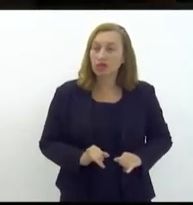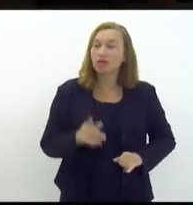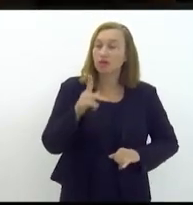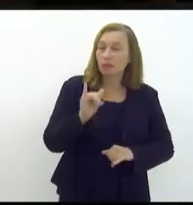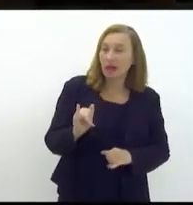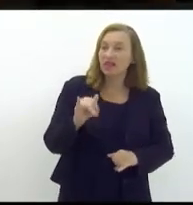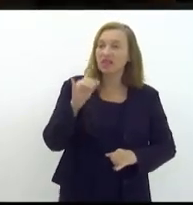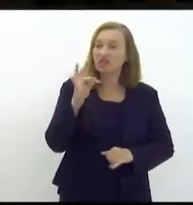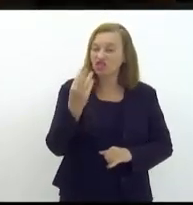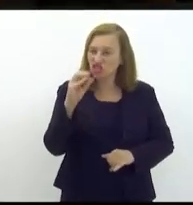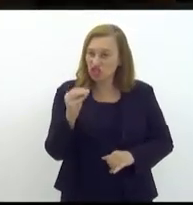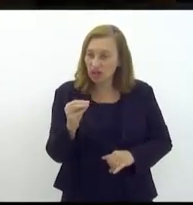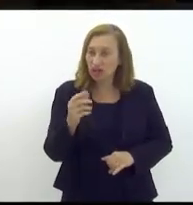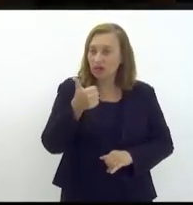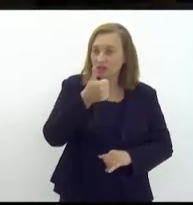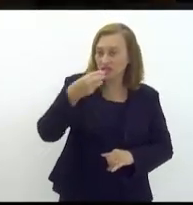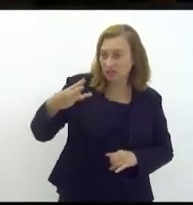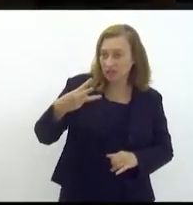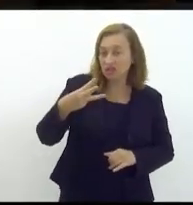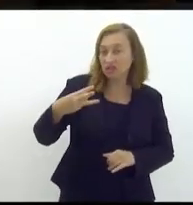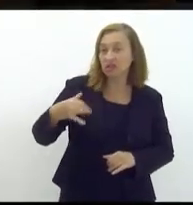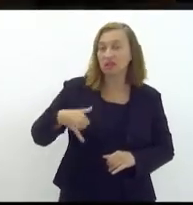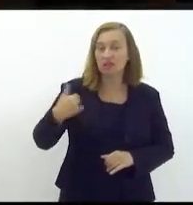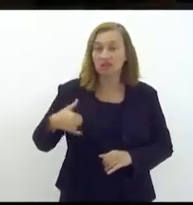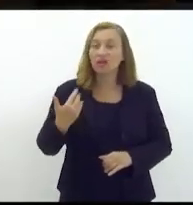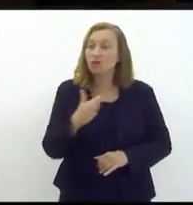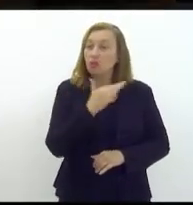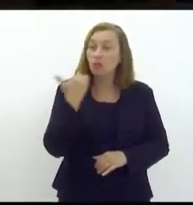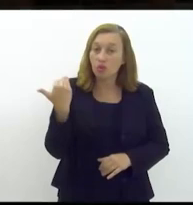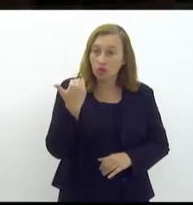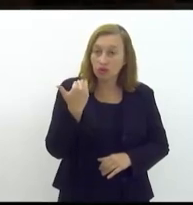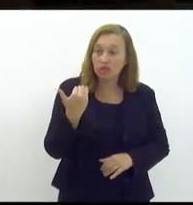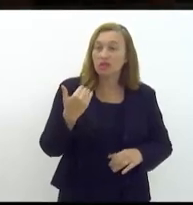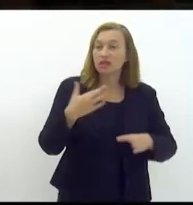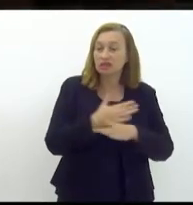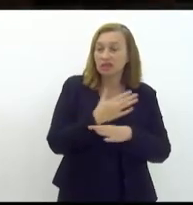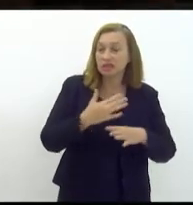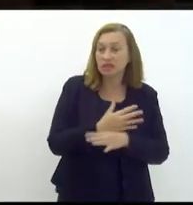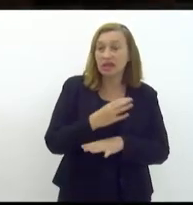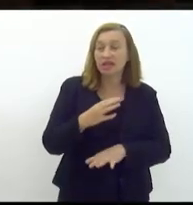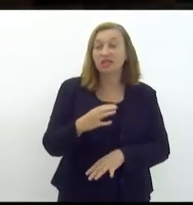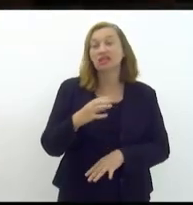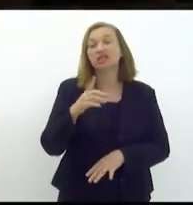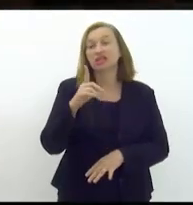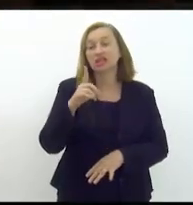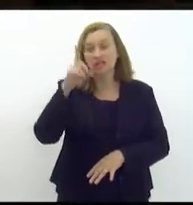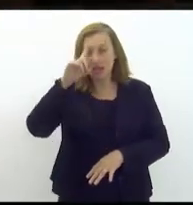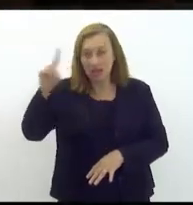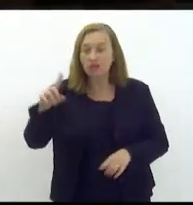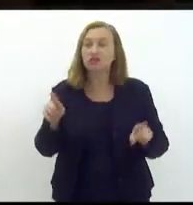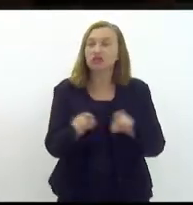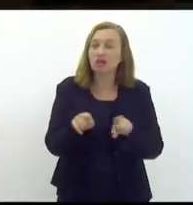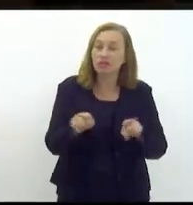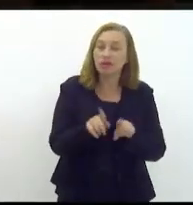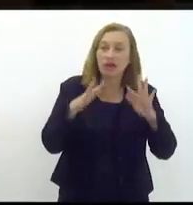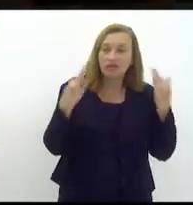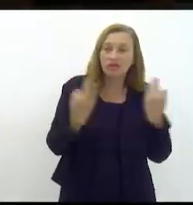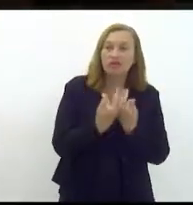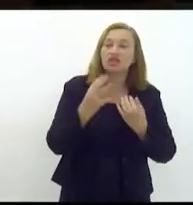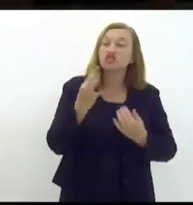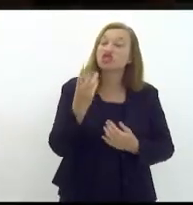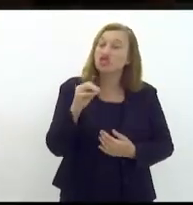Tiago de 13 anos que foi morto na cidade de Deus e também os familiares do